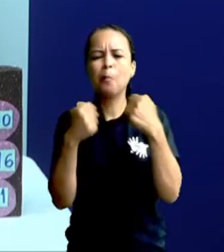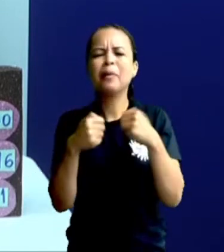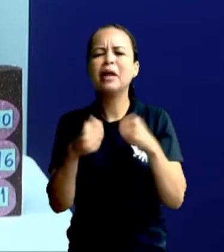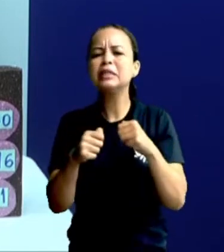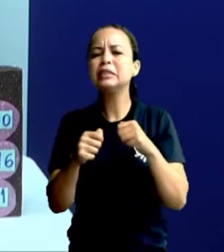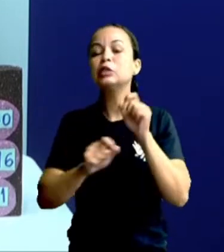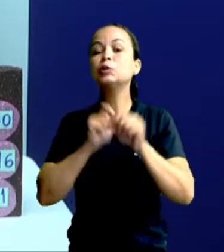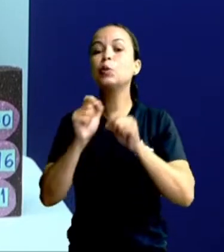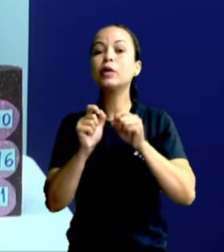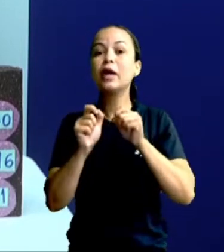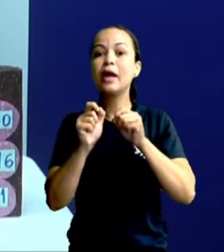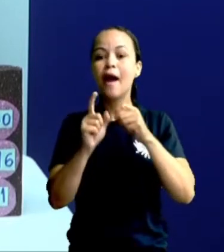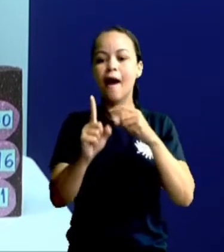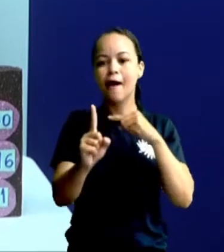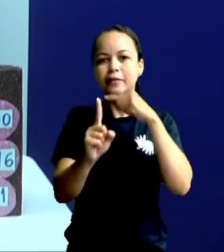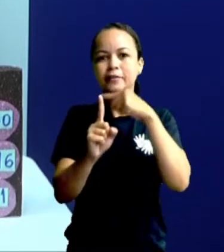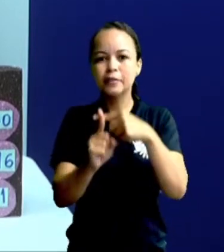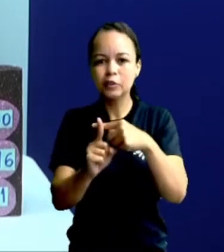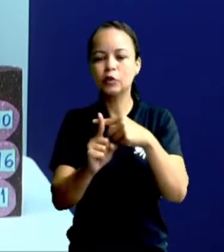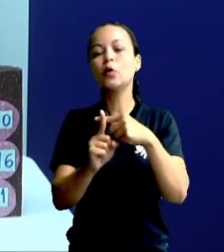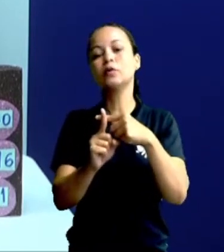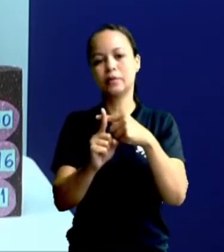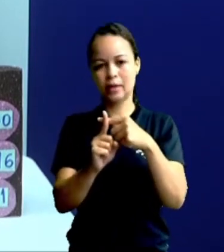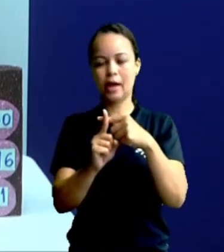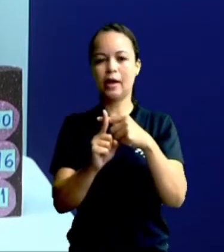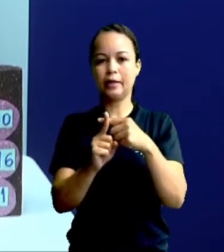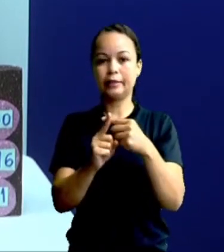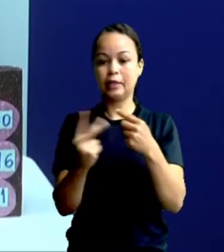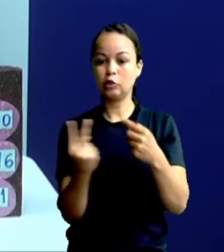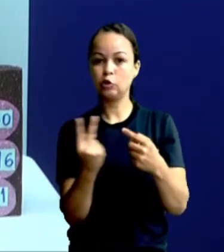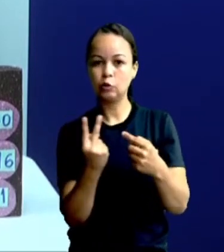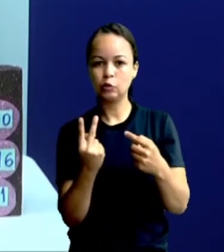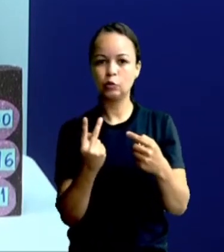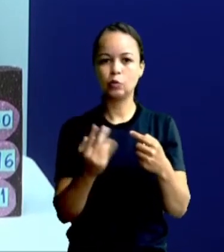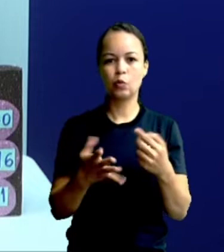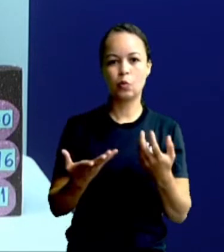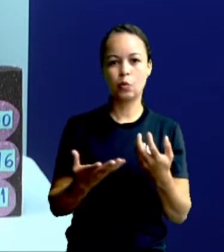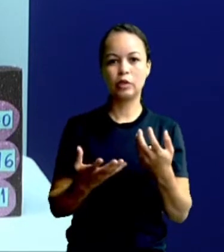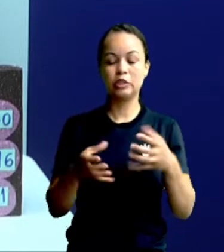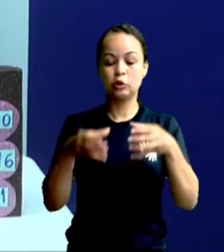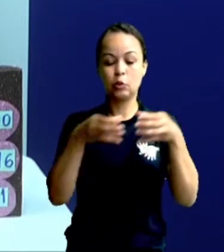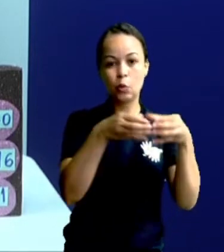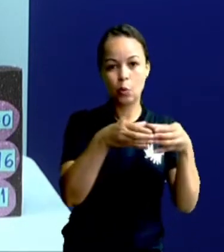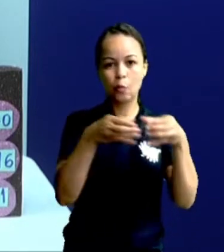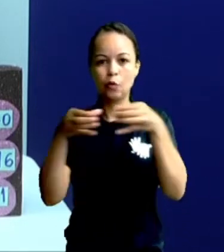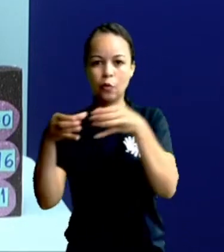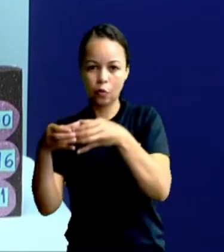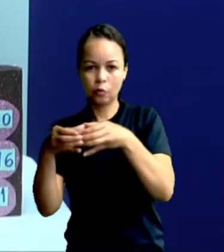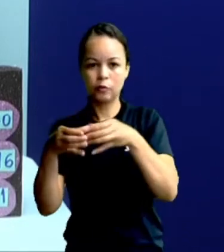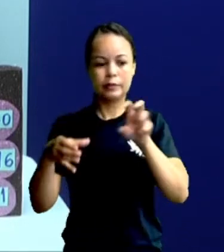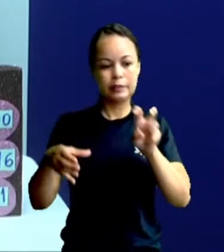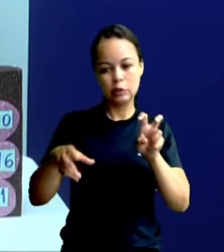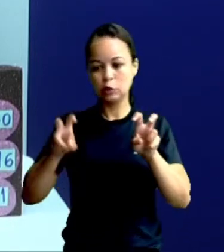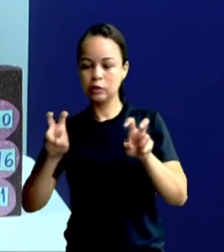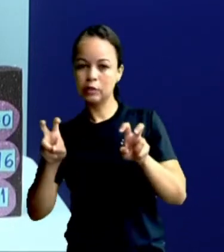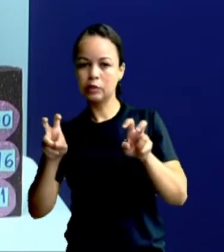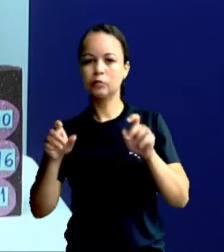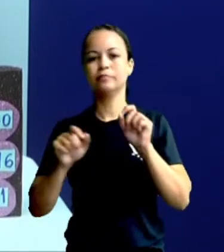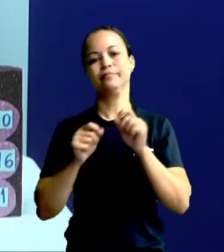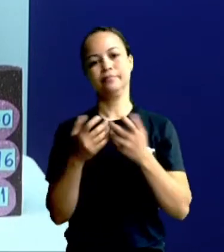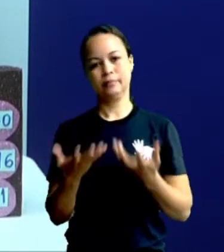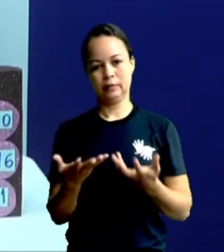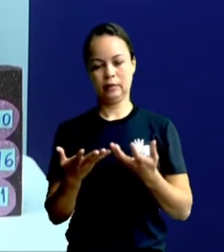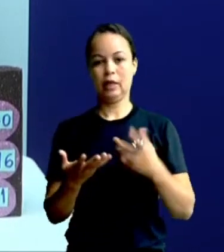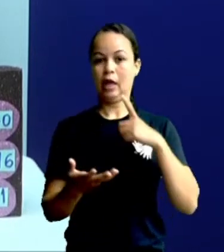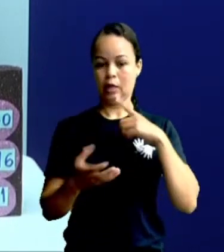adicionar essas duas parcelas, né? Esses dois grupos de tampinha. O primeiro grupo